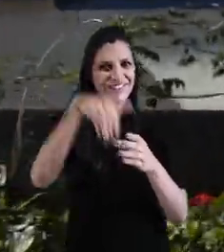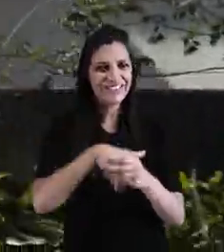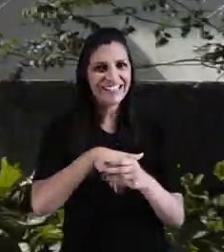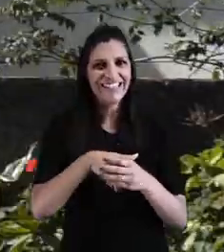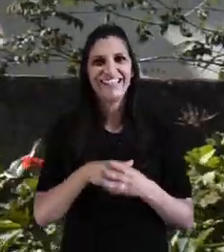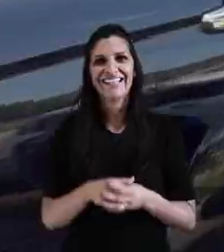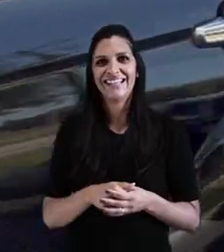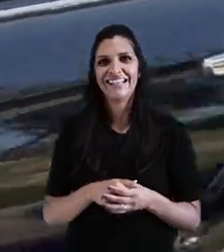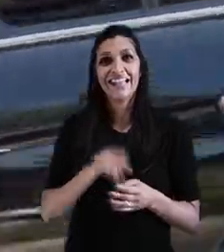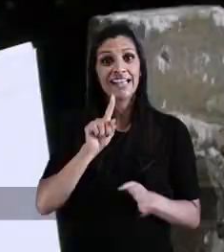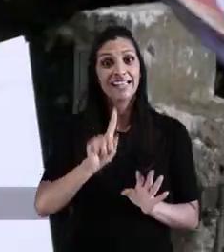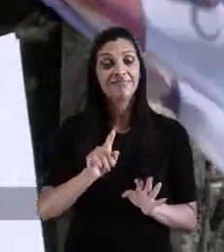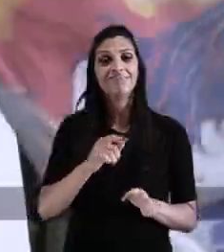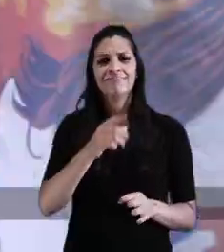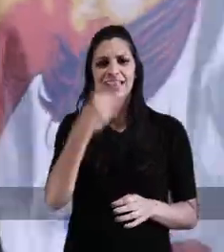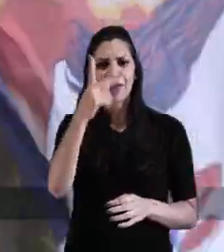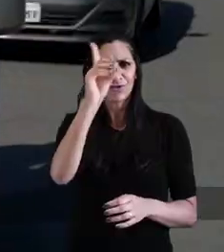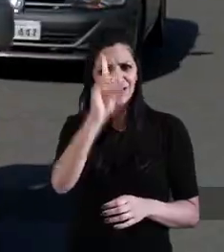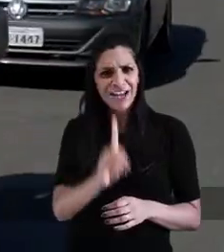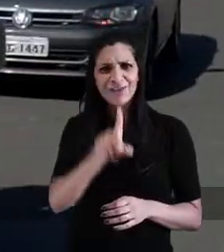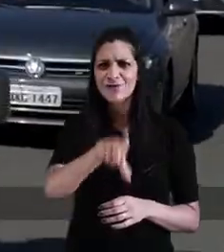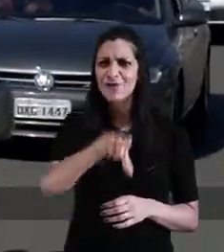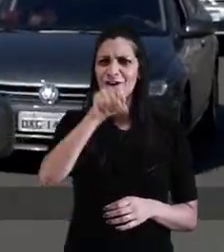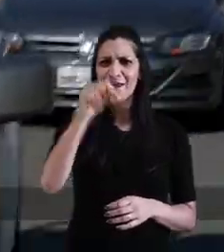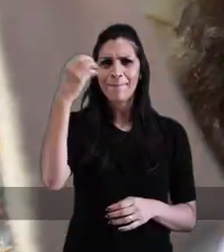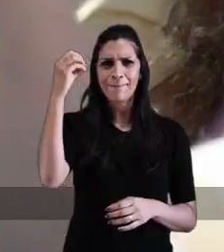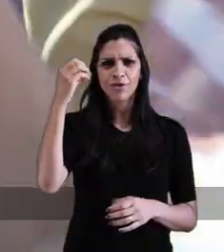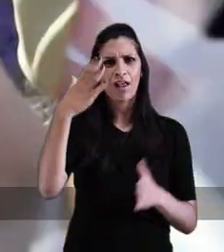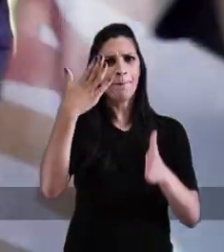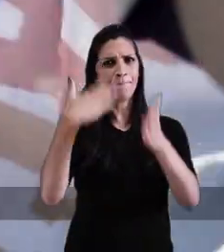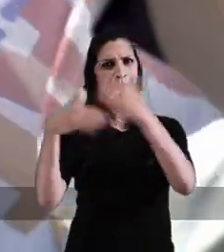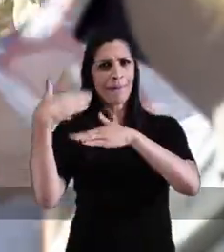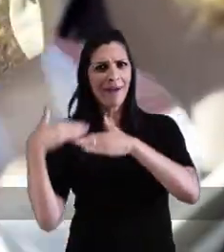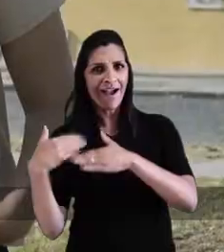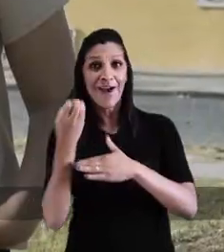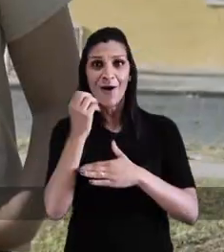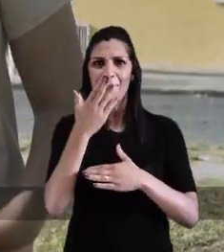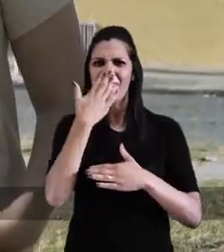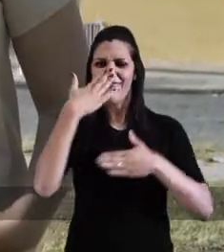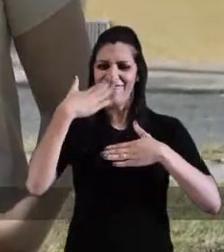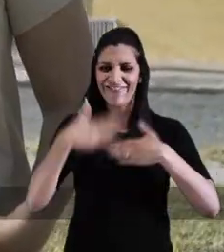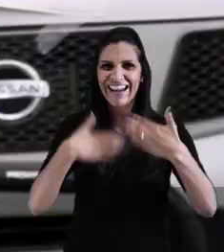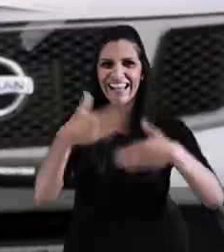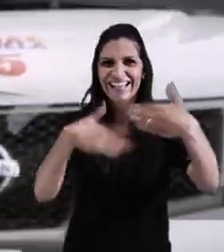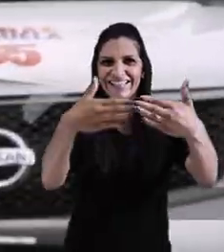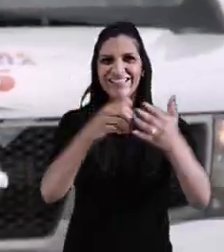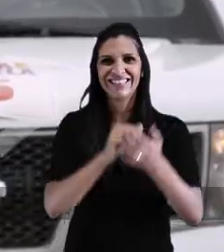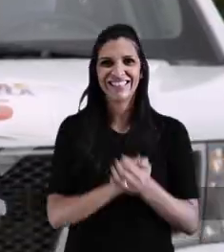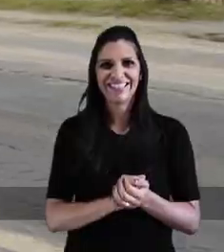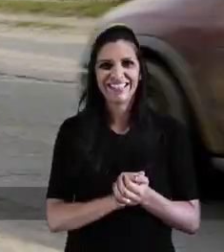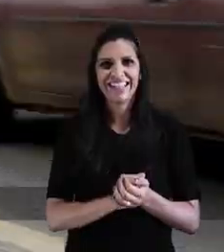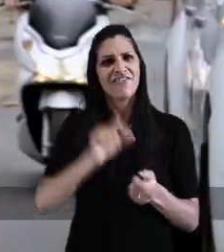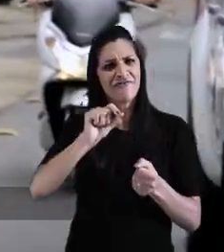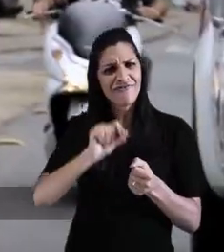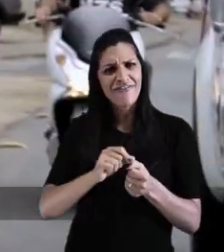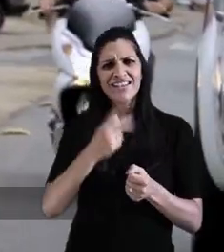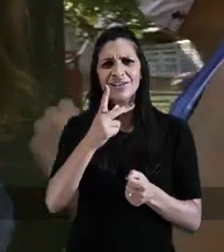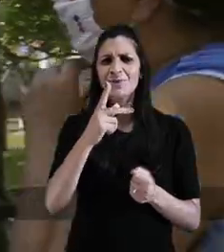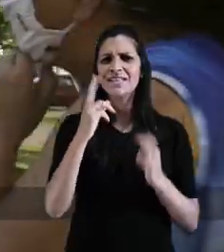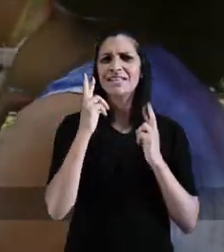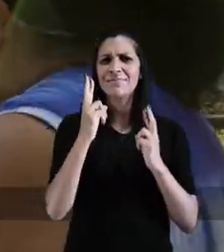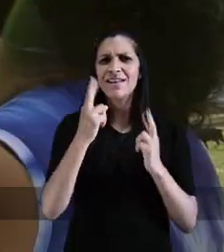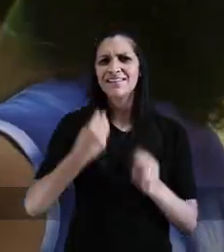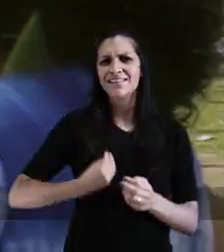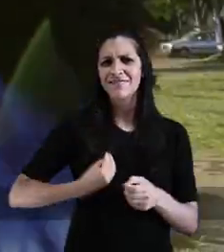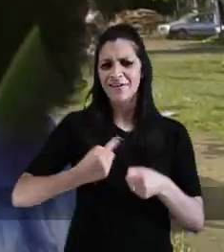mudar, tu tens que votar. Não abra mão do teu direito de escolher se Porto Alegre vai voltar para trás ou se vai seguir em frente.